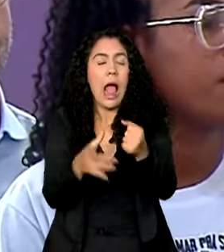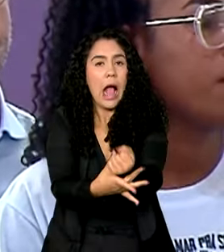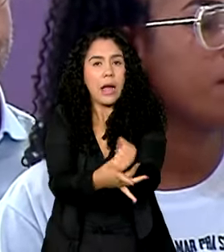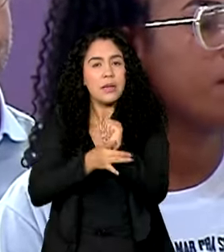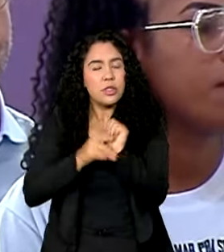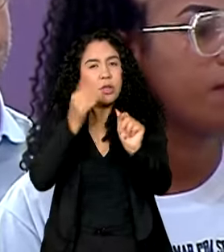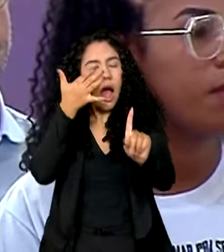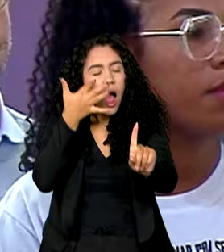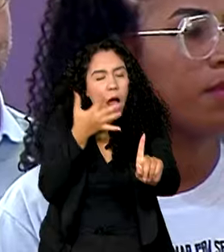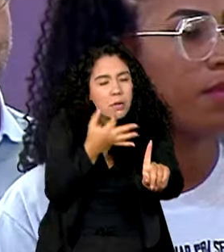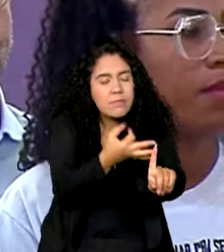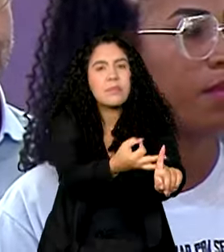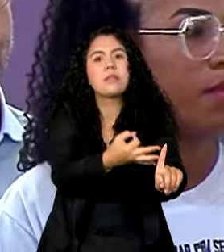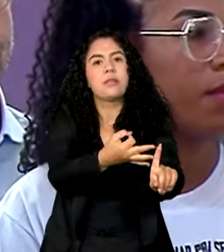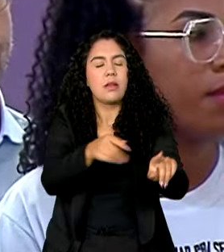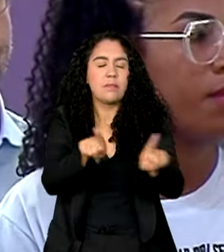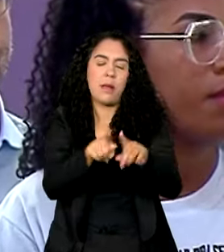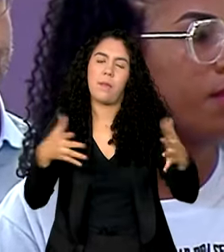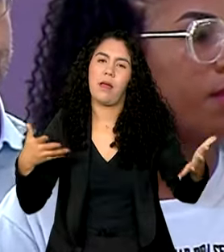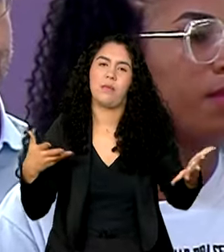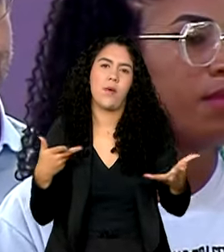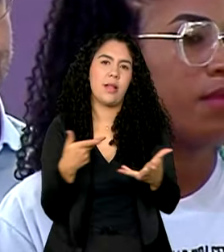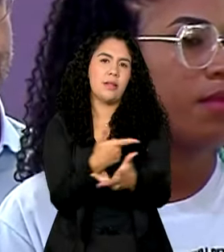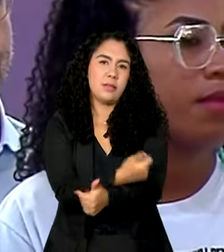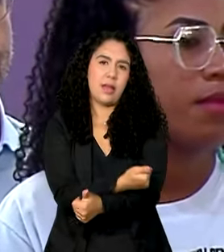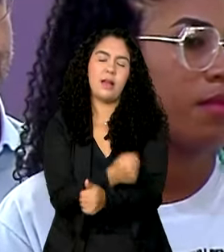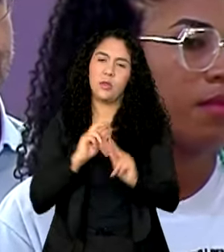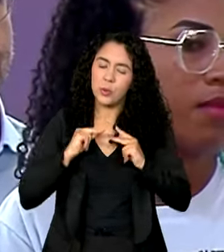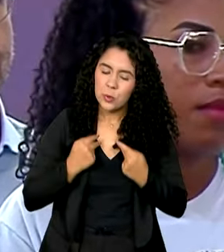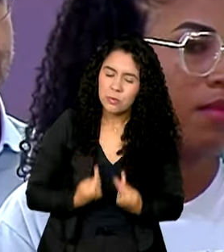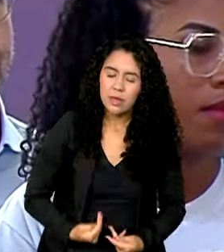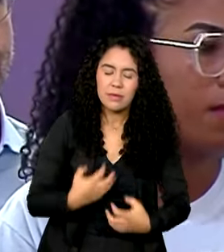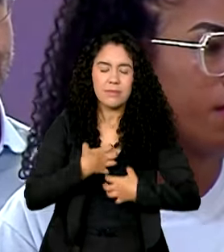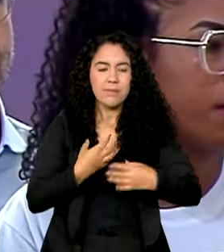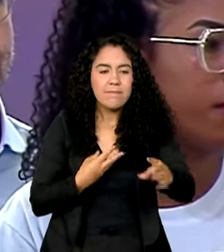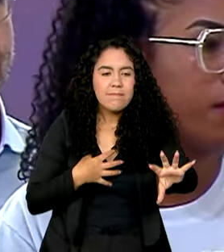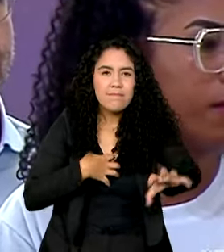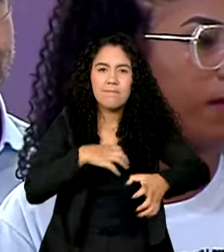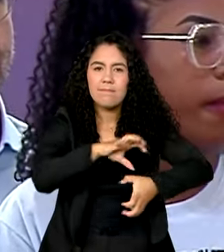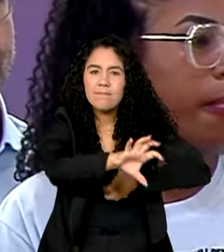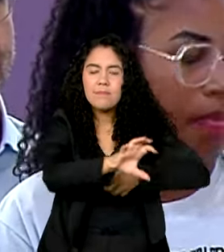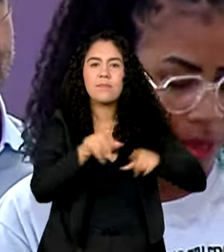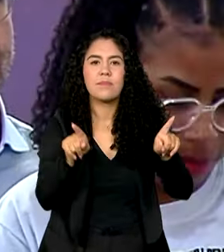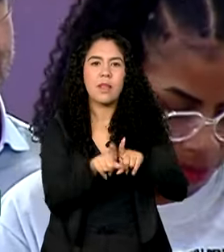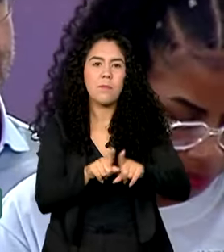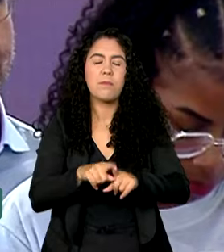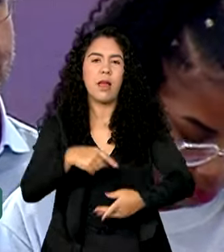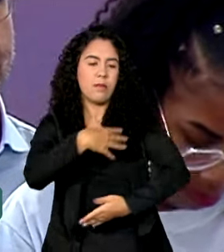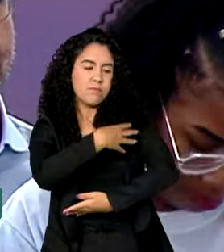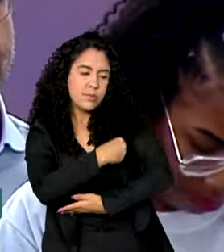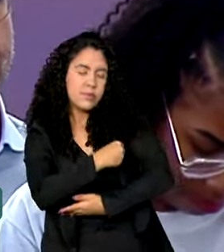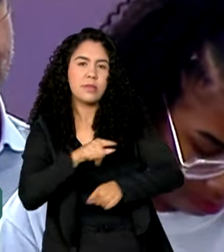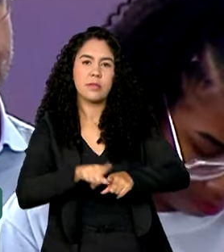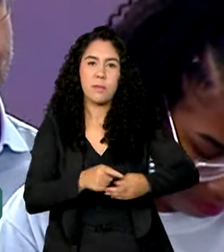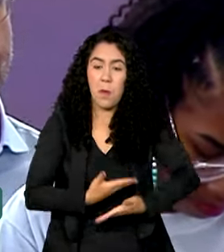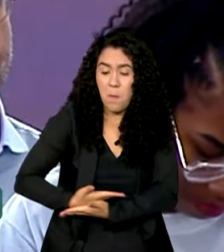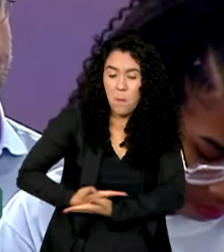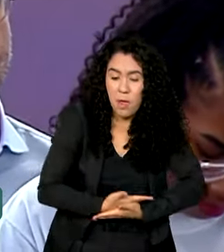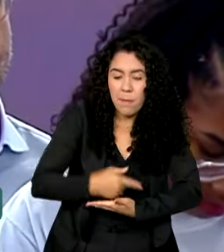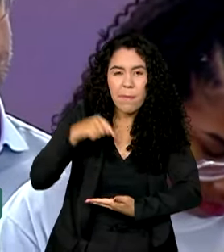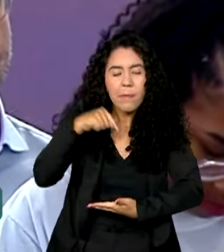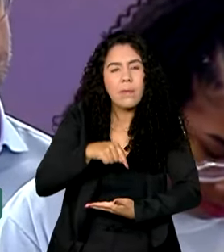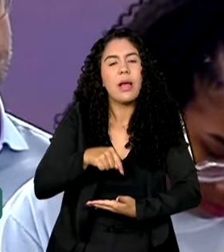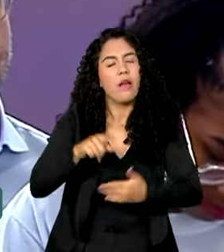humanizada e de qualidade à gestante, à parturiente, à puépera e ao recém-nascido. Vamos